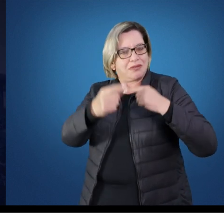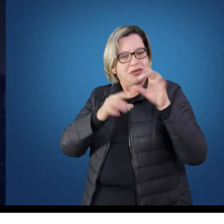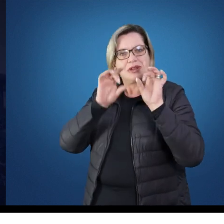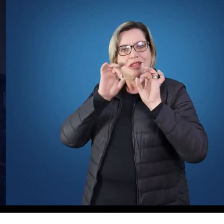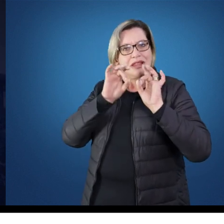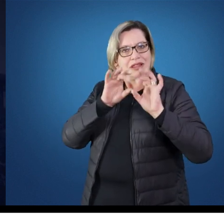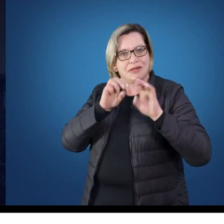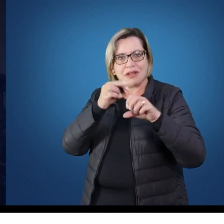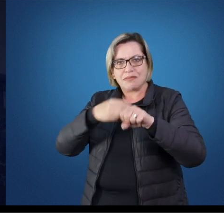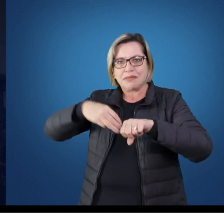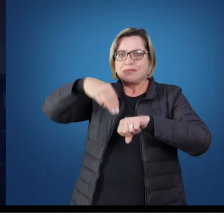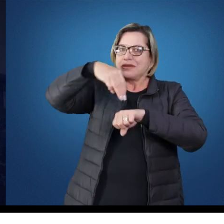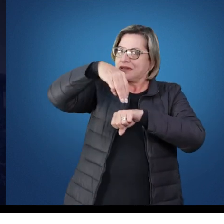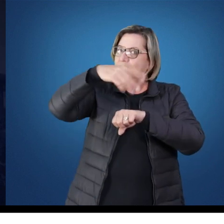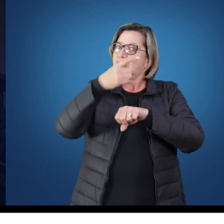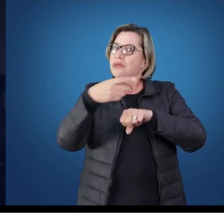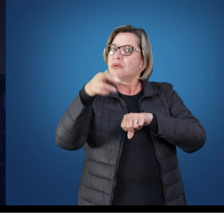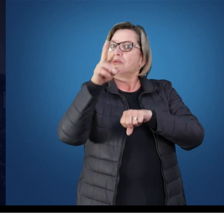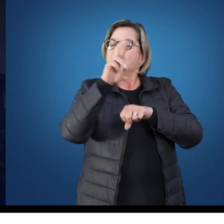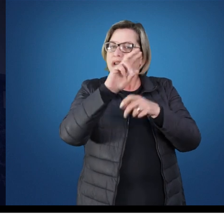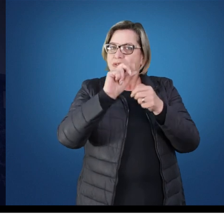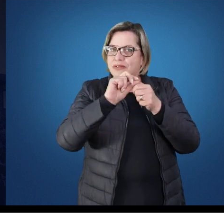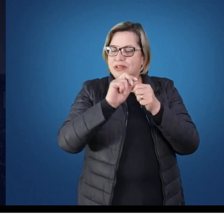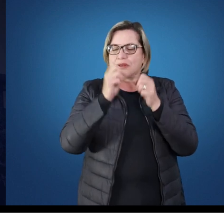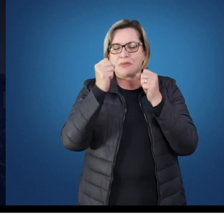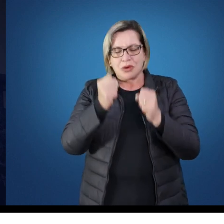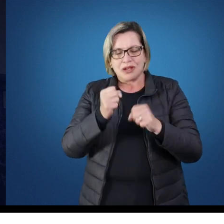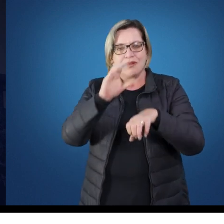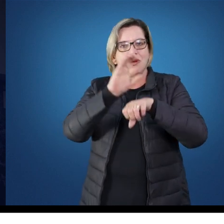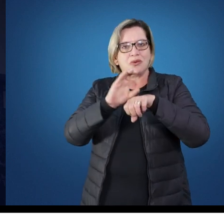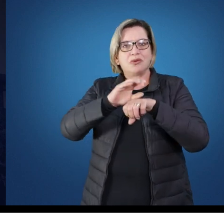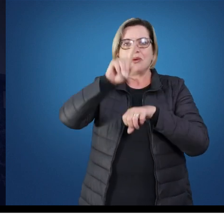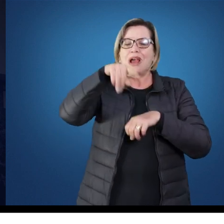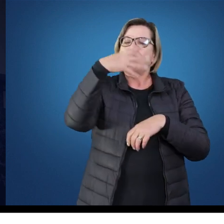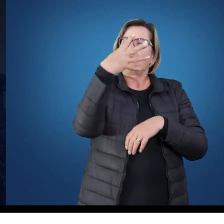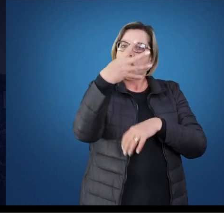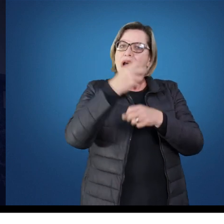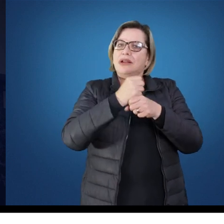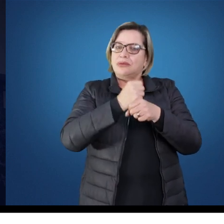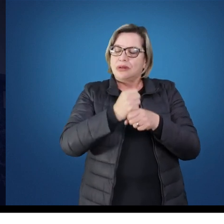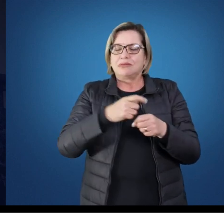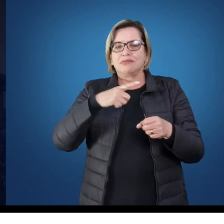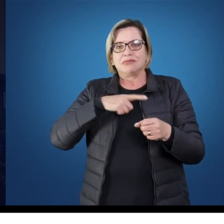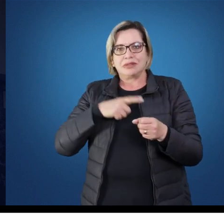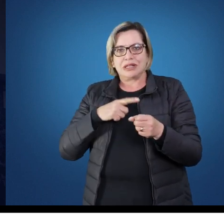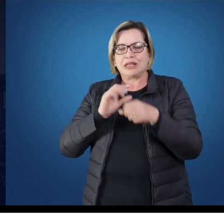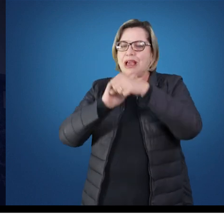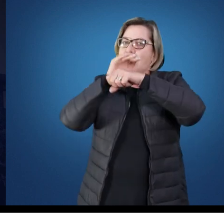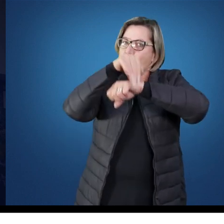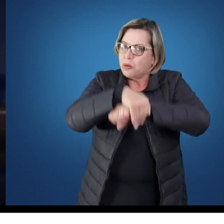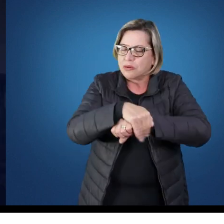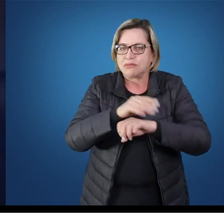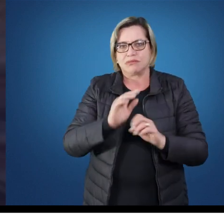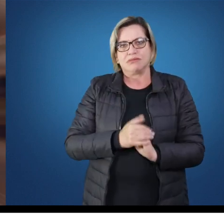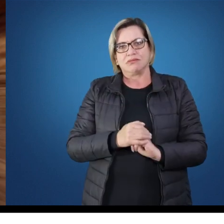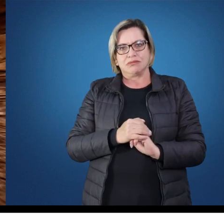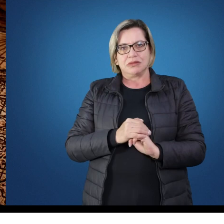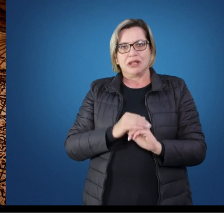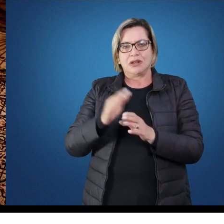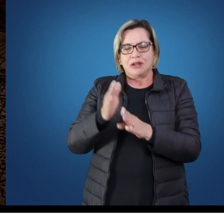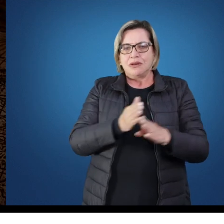especialização, mestrado e doutorado. O curso tem duração média de quatro anos e é ofertado no turno da noite.